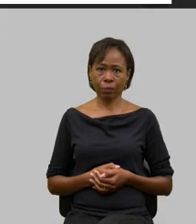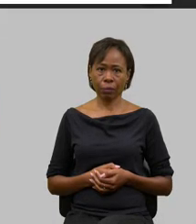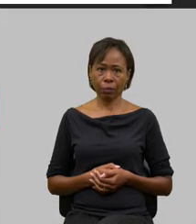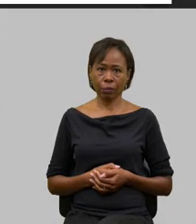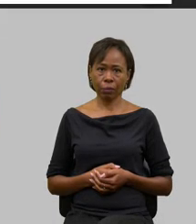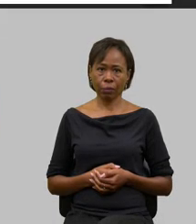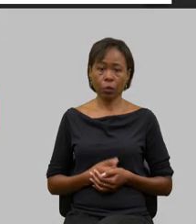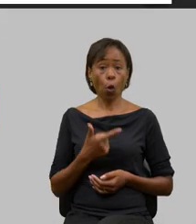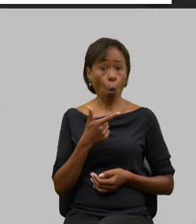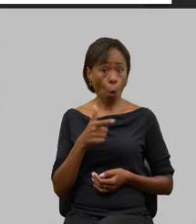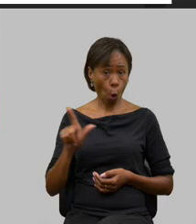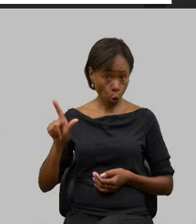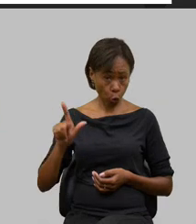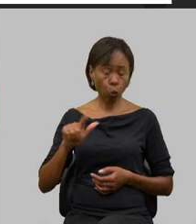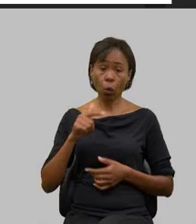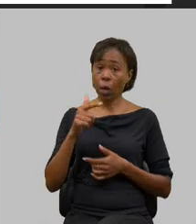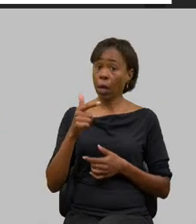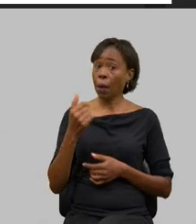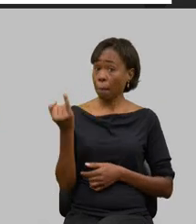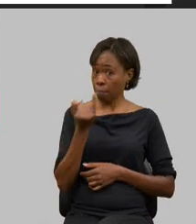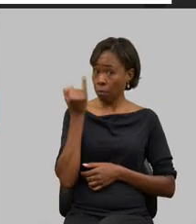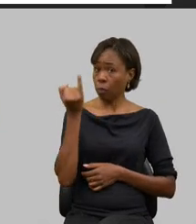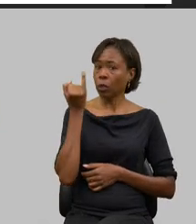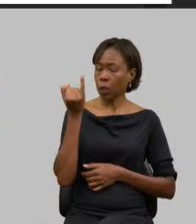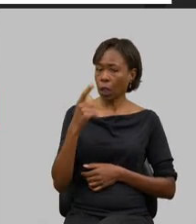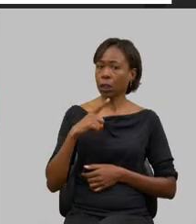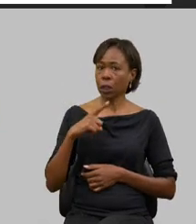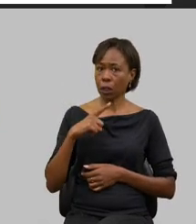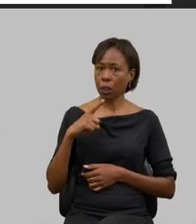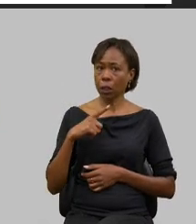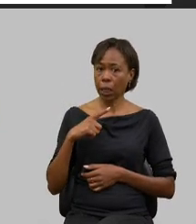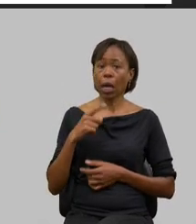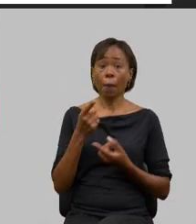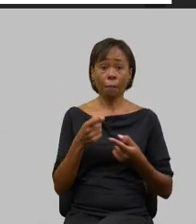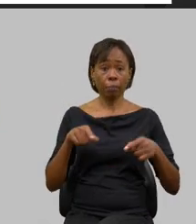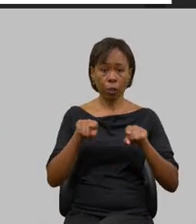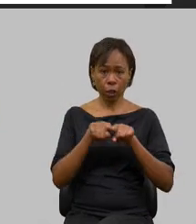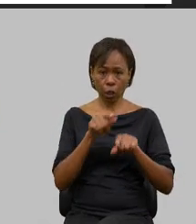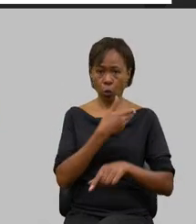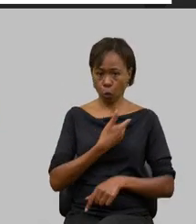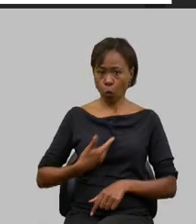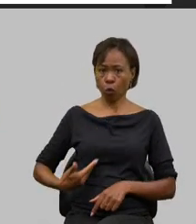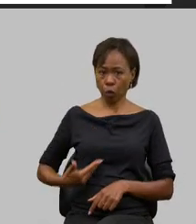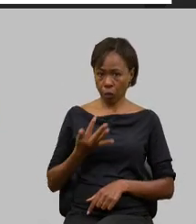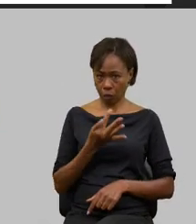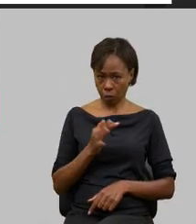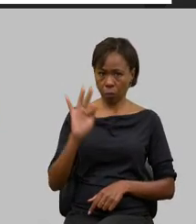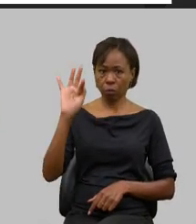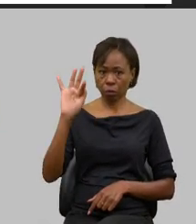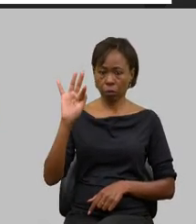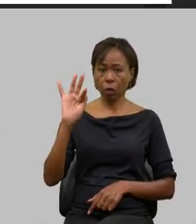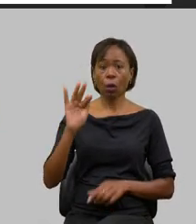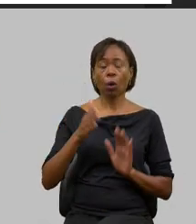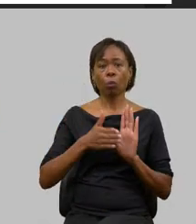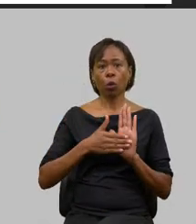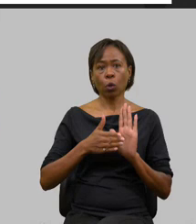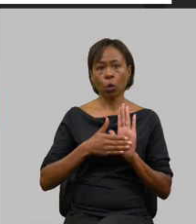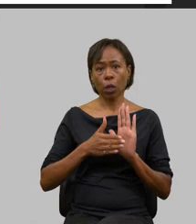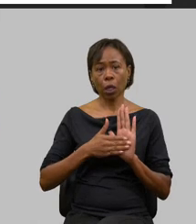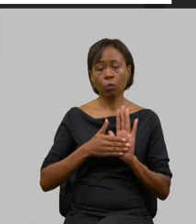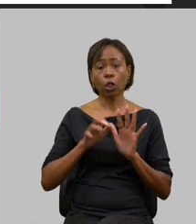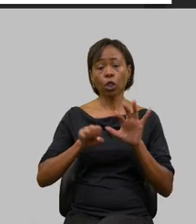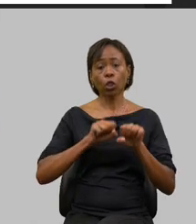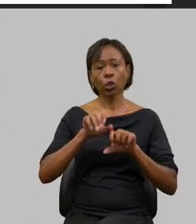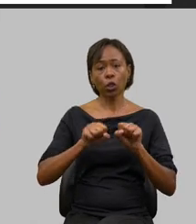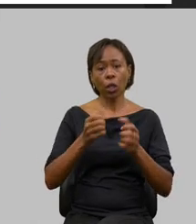outra ação de destaque muito importante que nós temos e essa é uma parceria com o governo federal é o programa de aquisição de alimentos